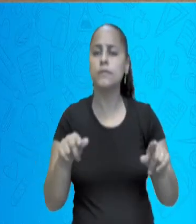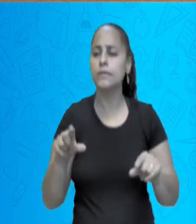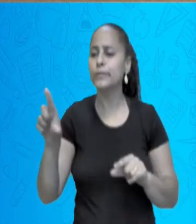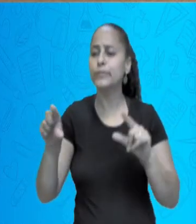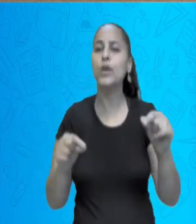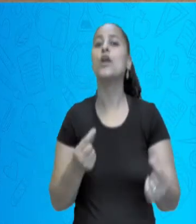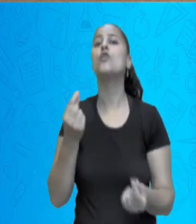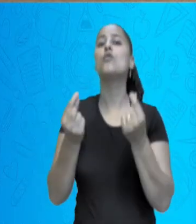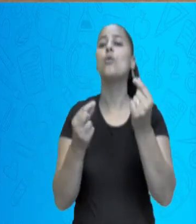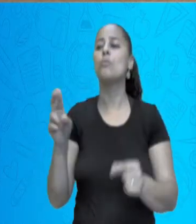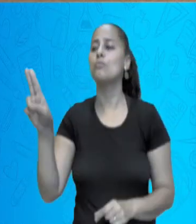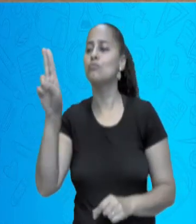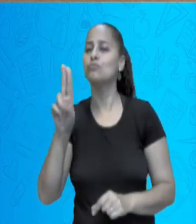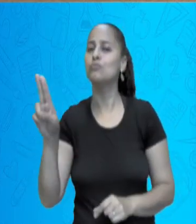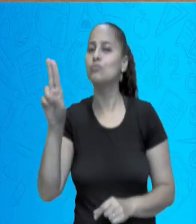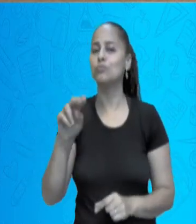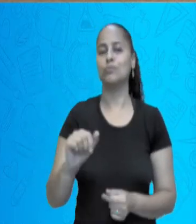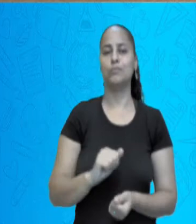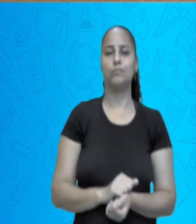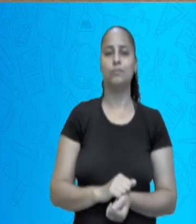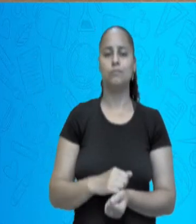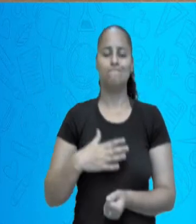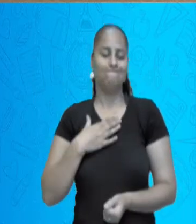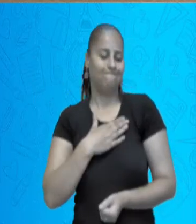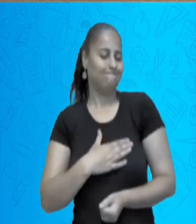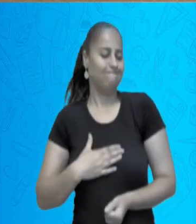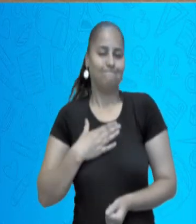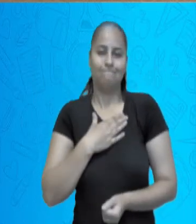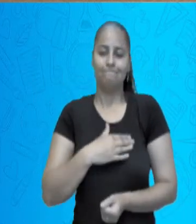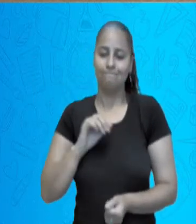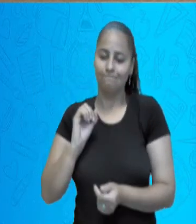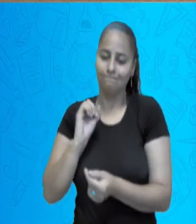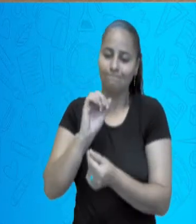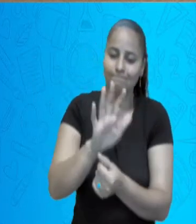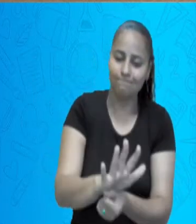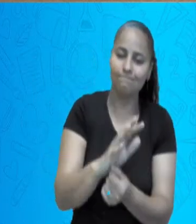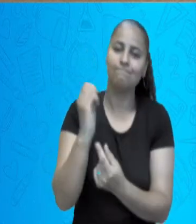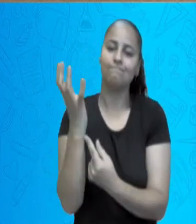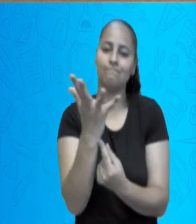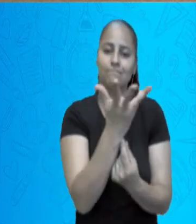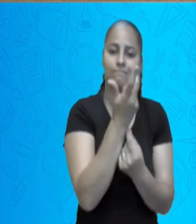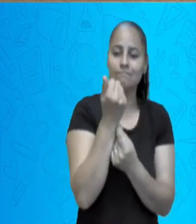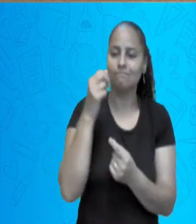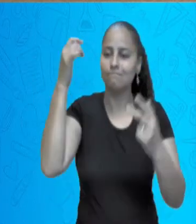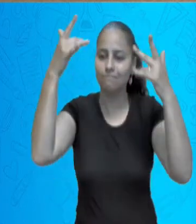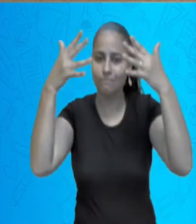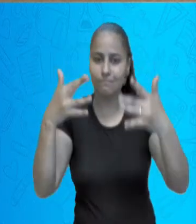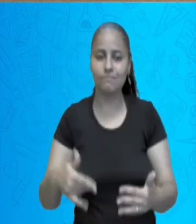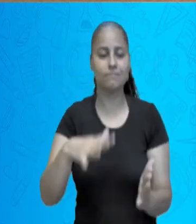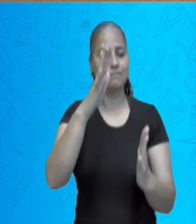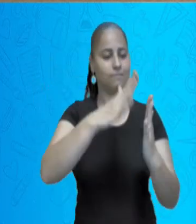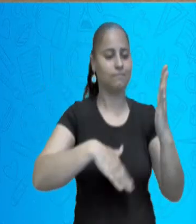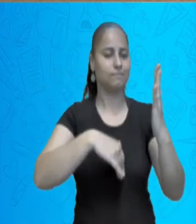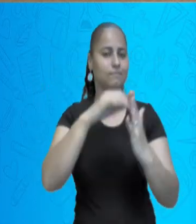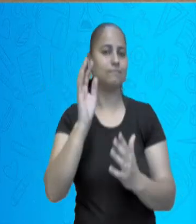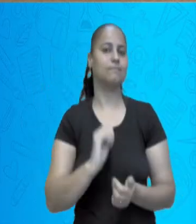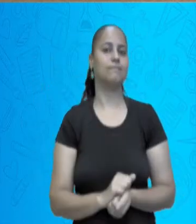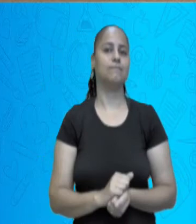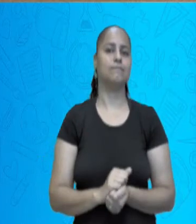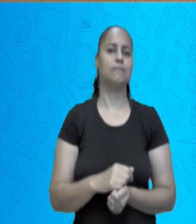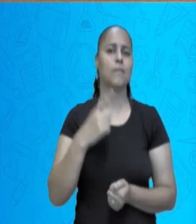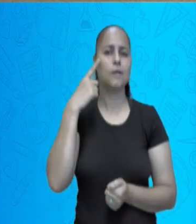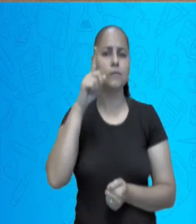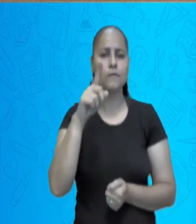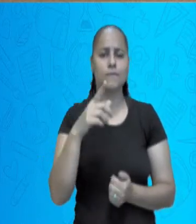técnica usada, é o sentimento que ele transmite. então o templo,